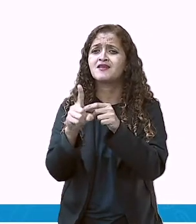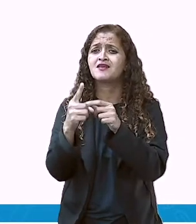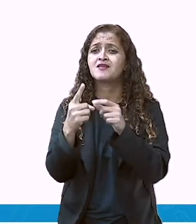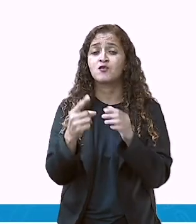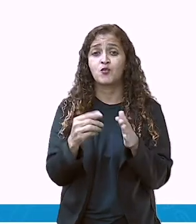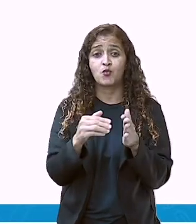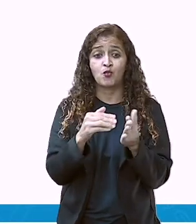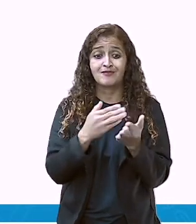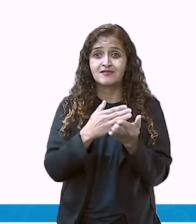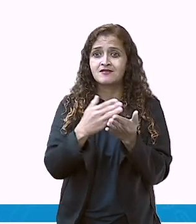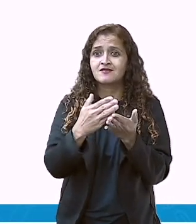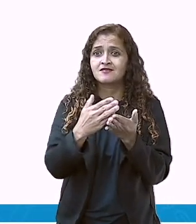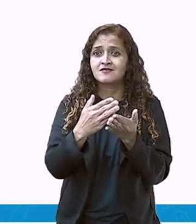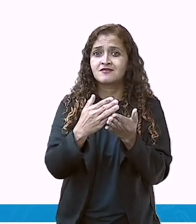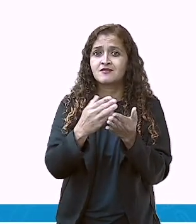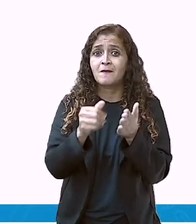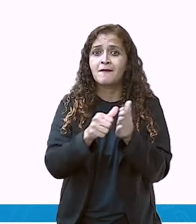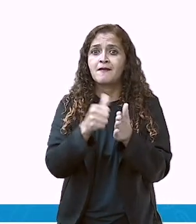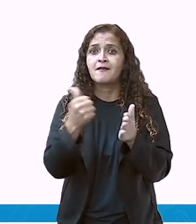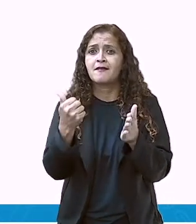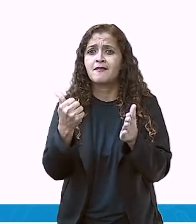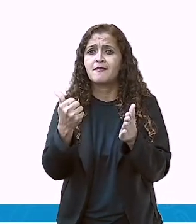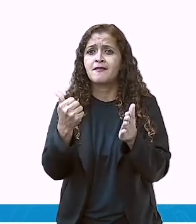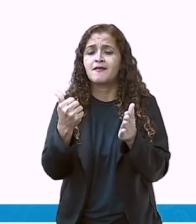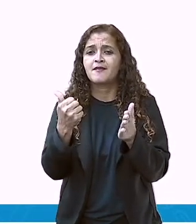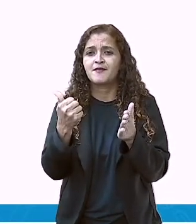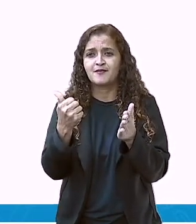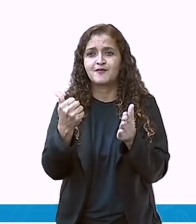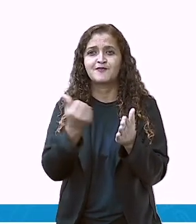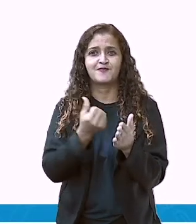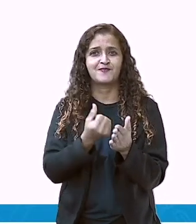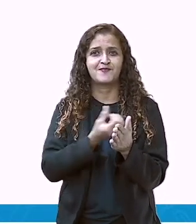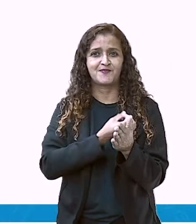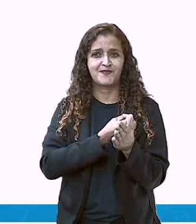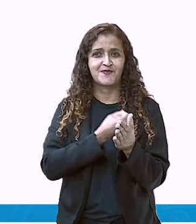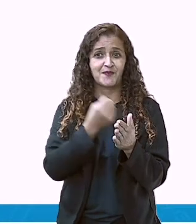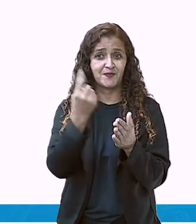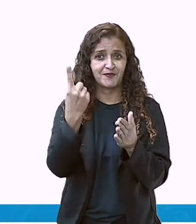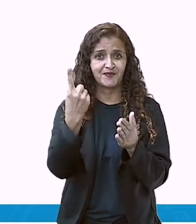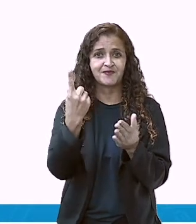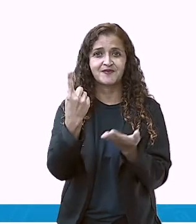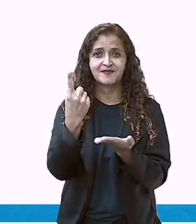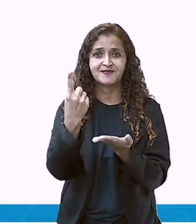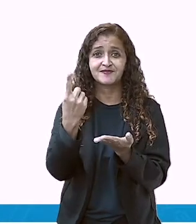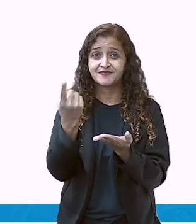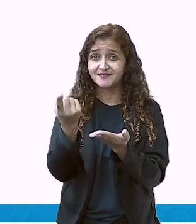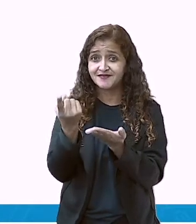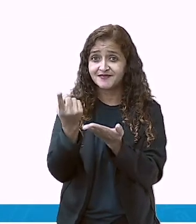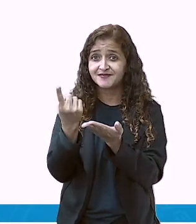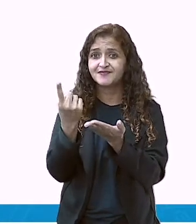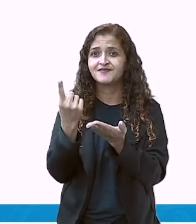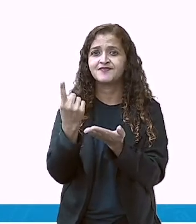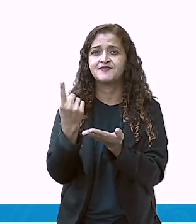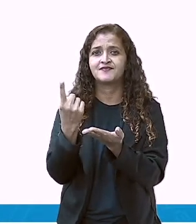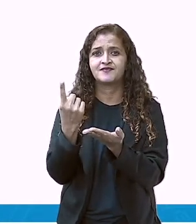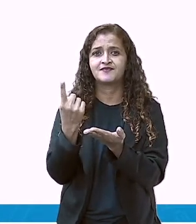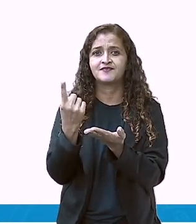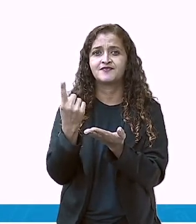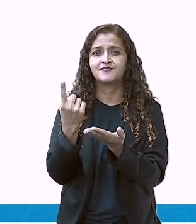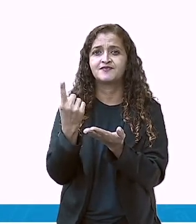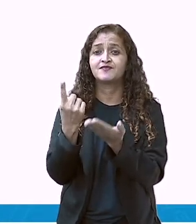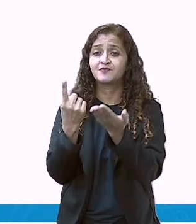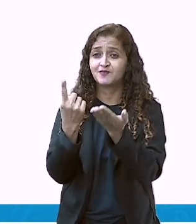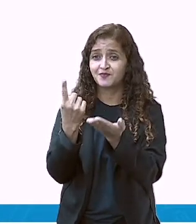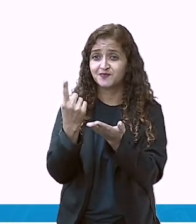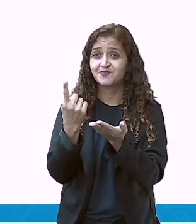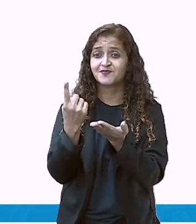iniciou. Qual o primeiro número que vem? O número um. Olha aqui para vocês verem. O número